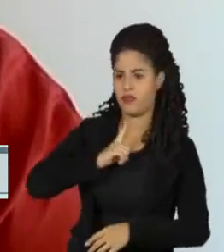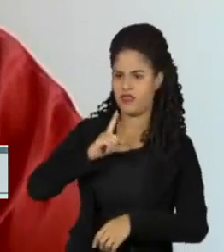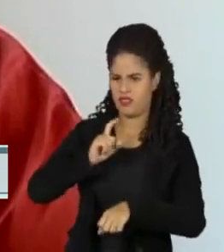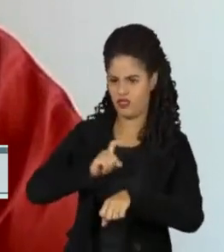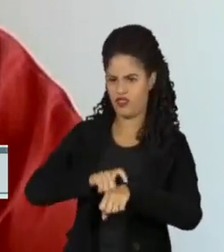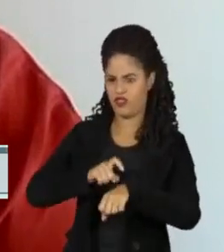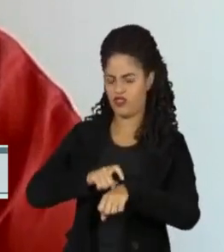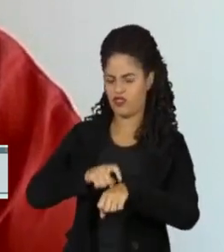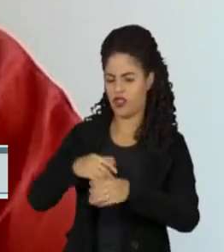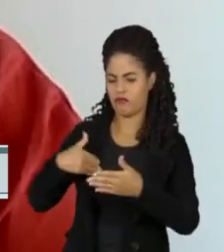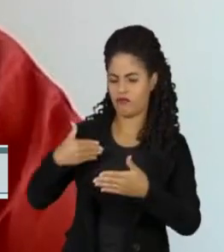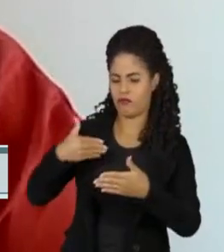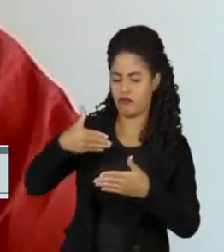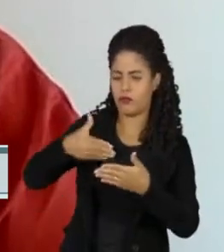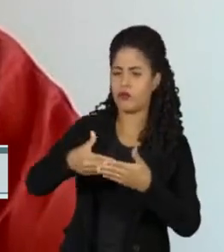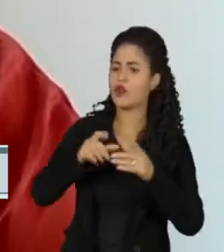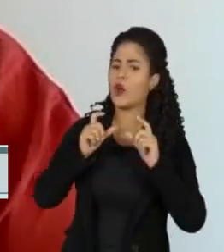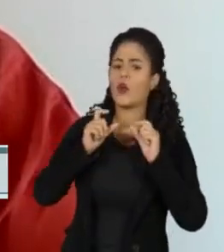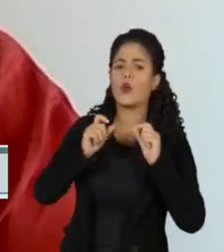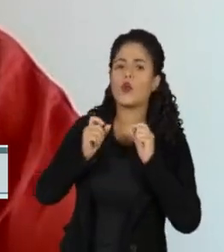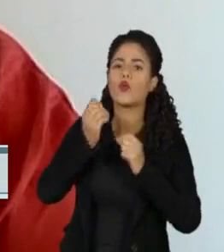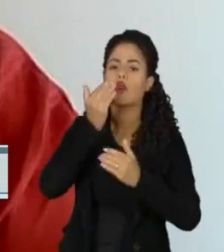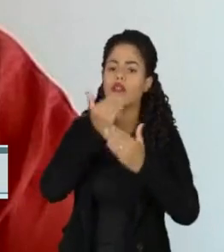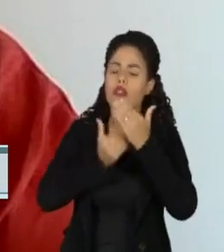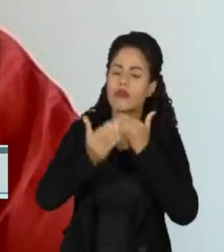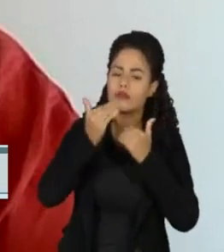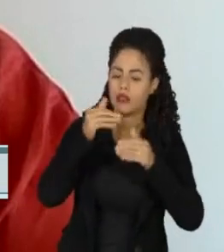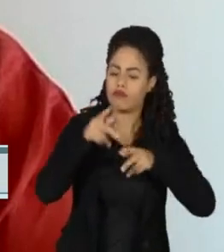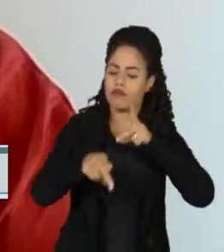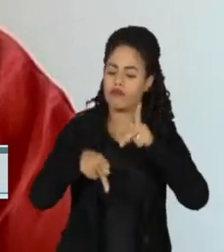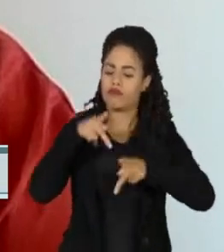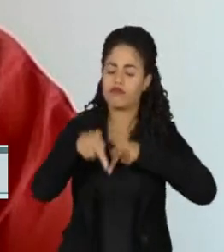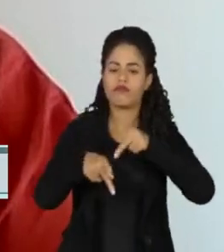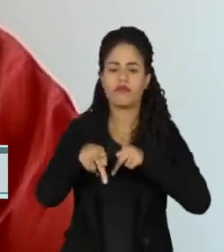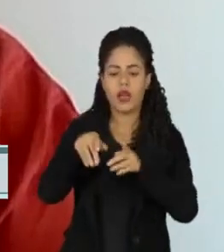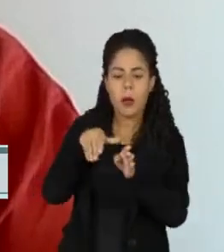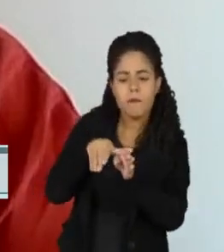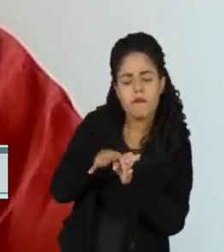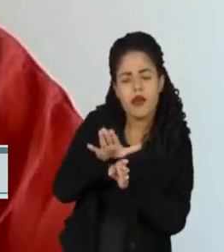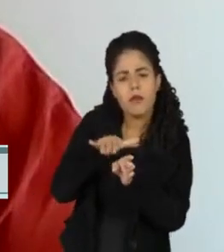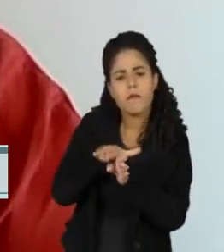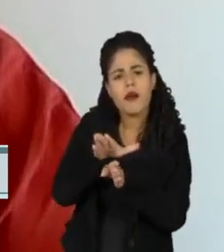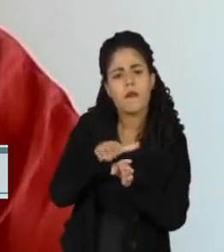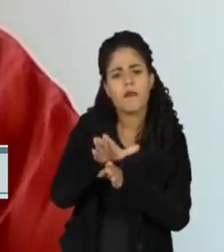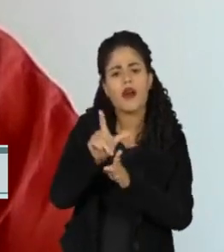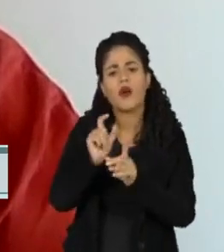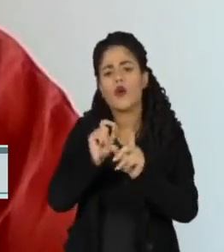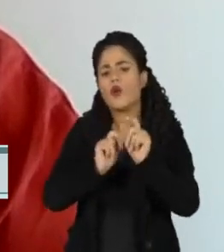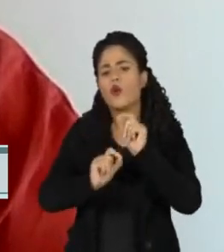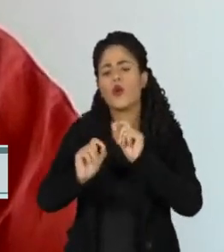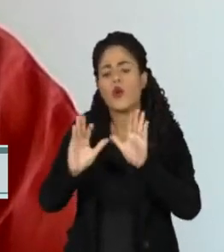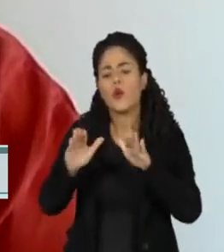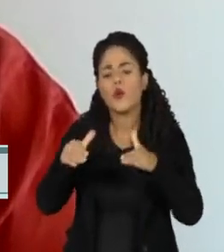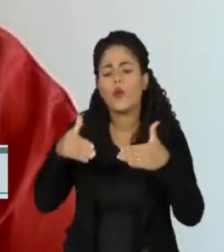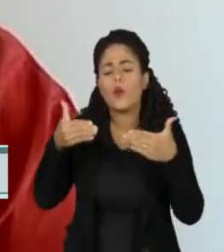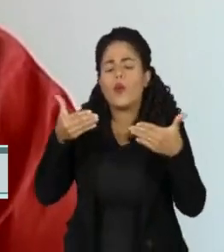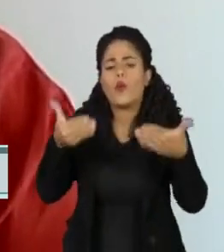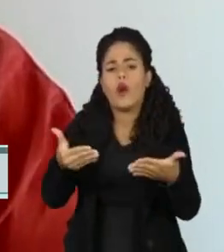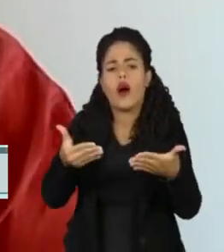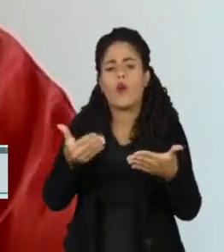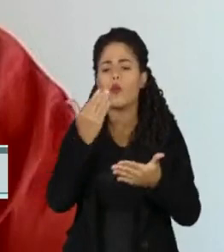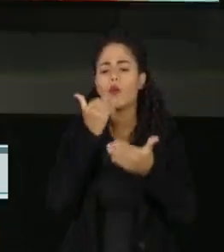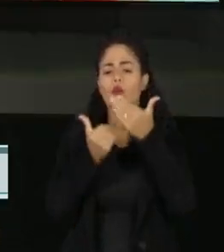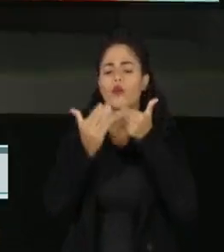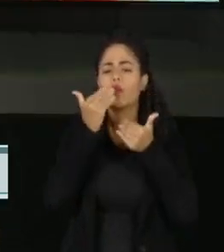como um norte para nós, o Guia Alimentar para a População Brasileira, né? Que nos orienta o que seriam esses alimentos saudáveis. Esses alimentos